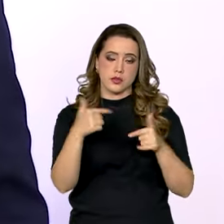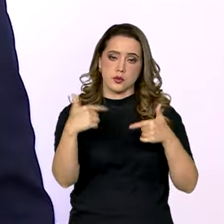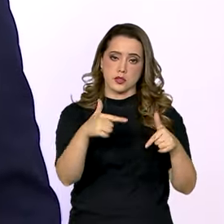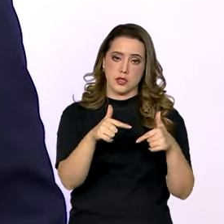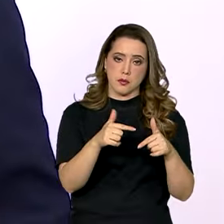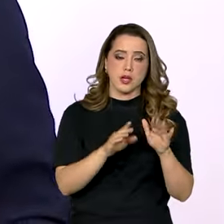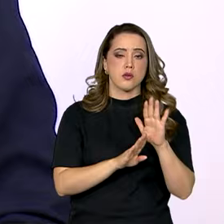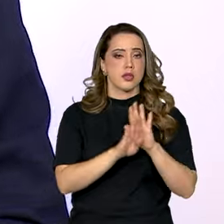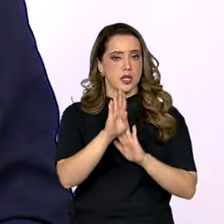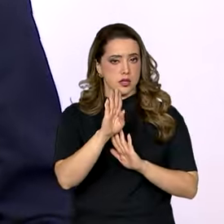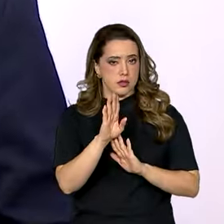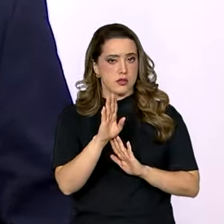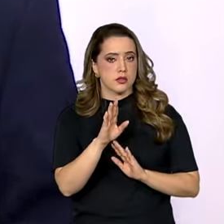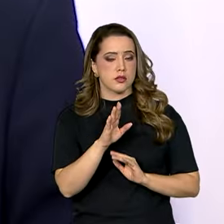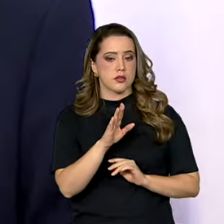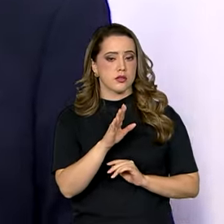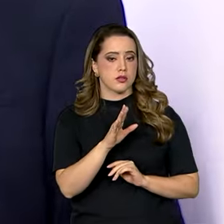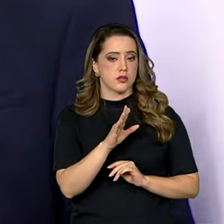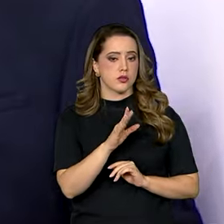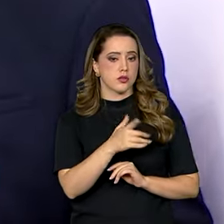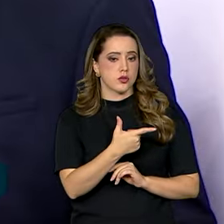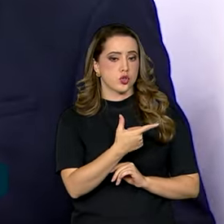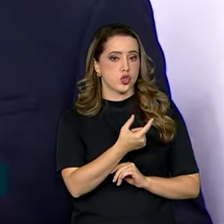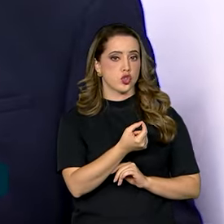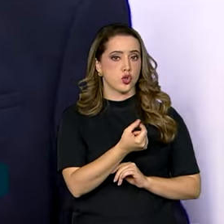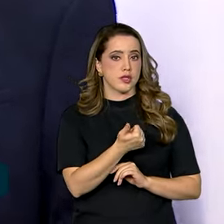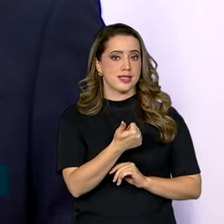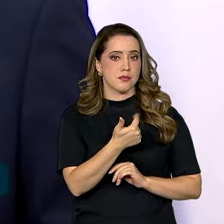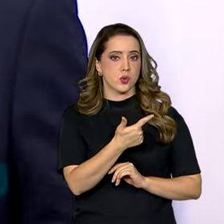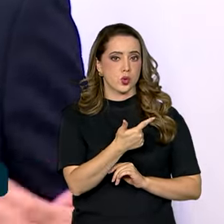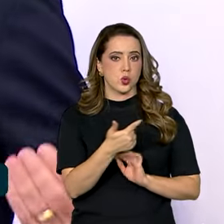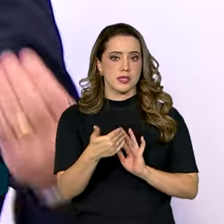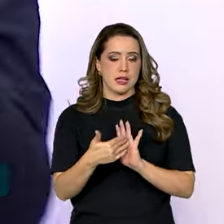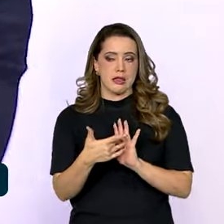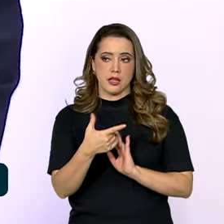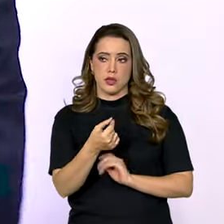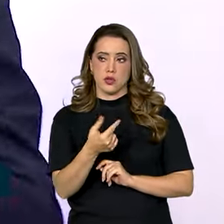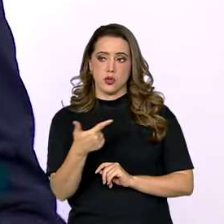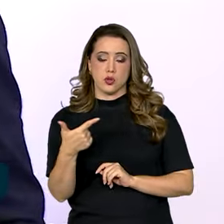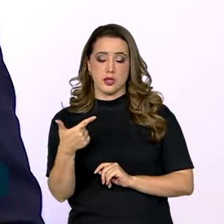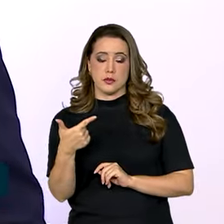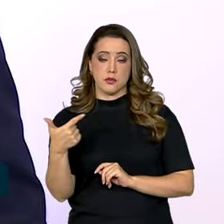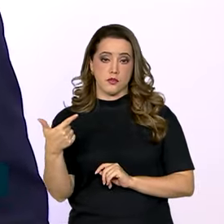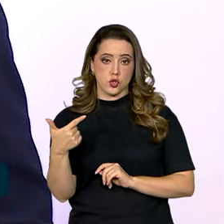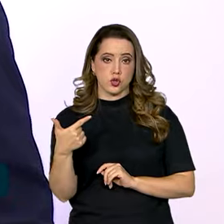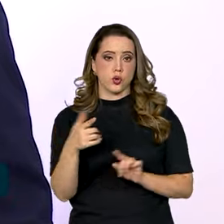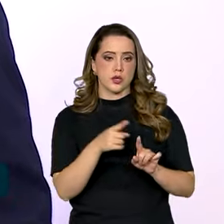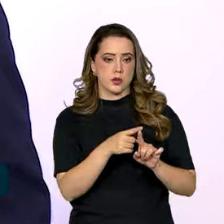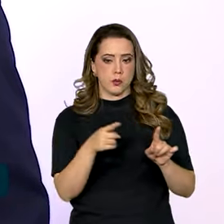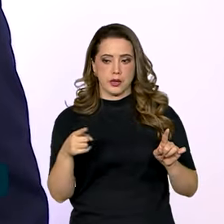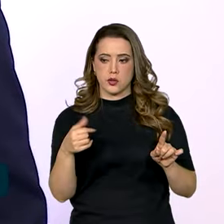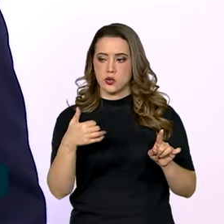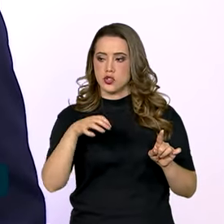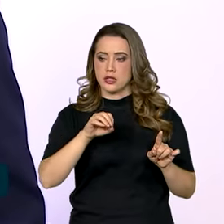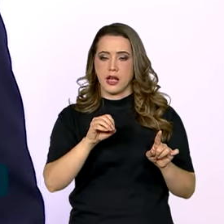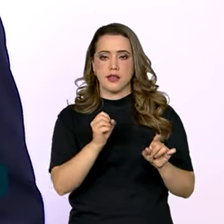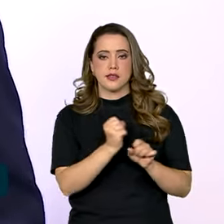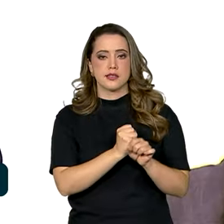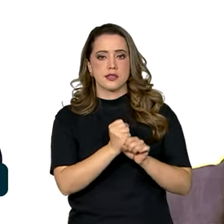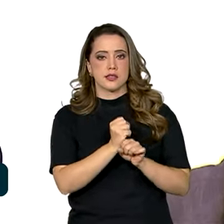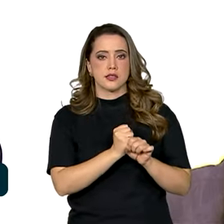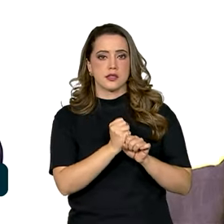expressivo, entre 2012 e 2022, em 10 anos, houve um decréscimo da taxa de